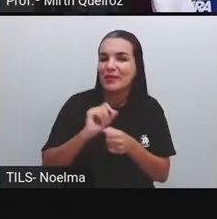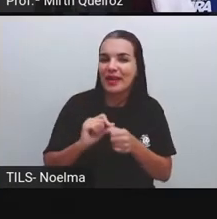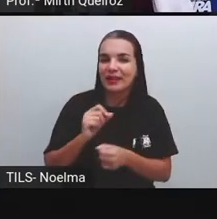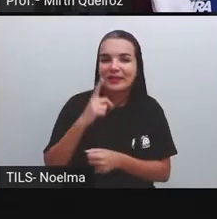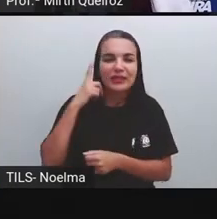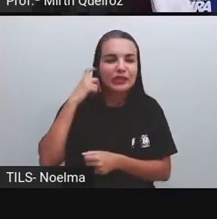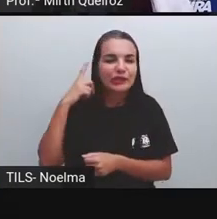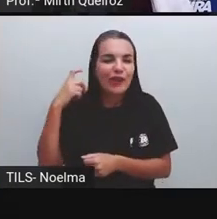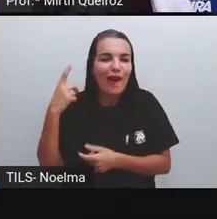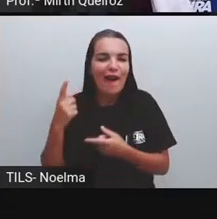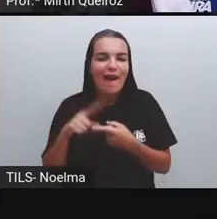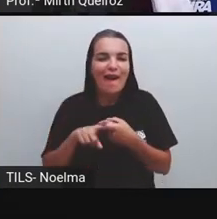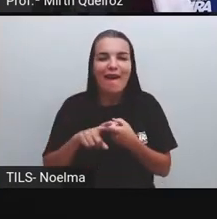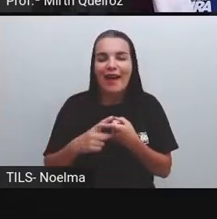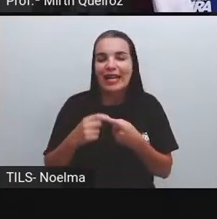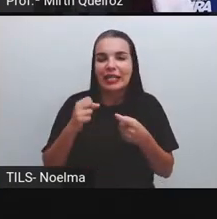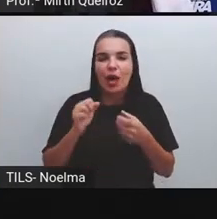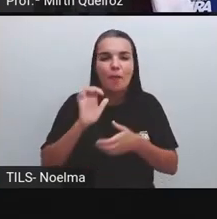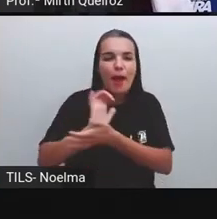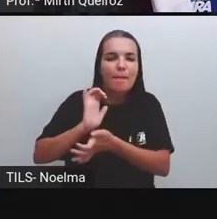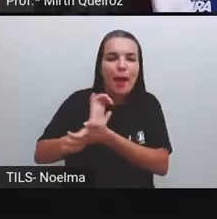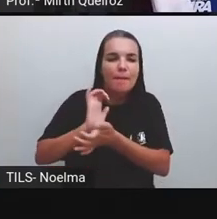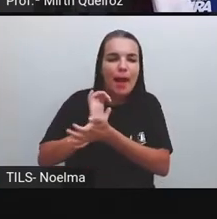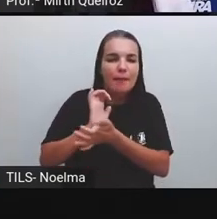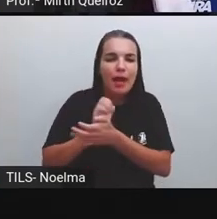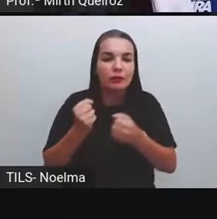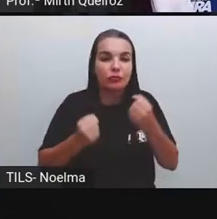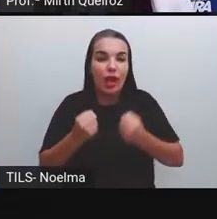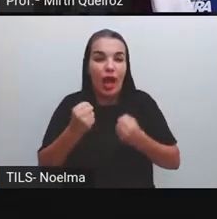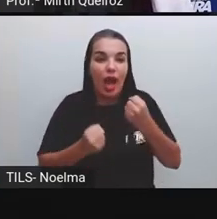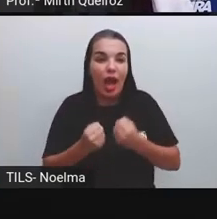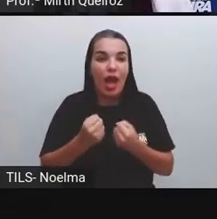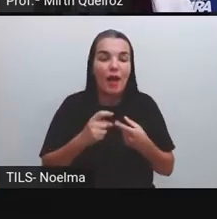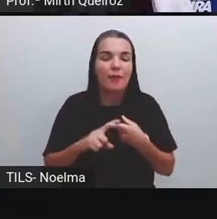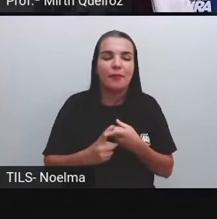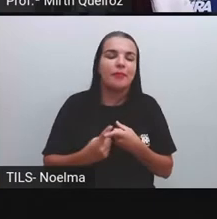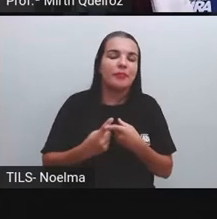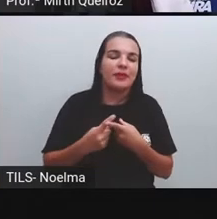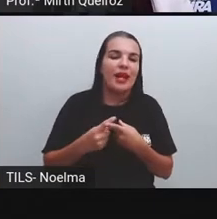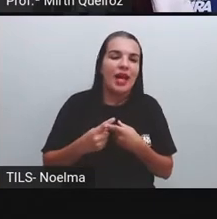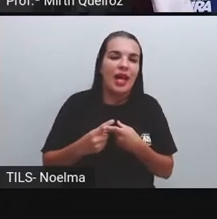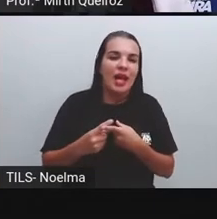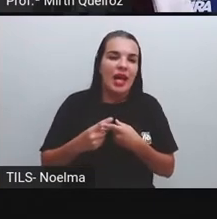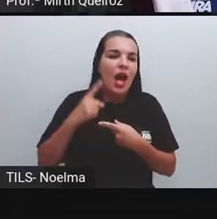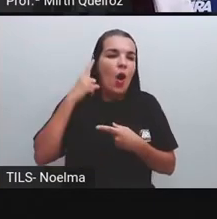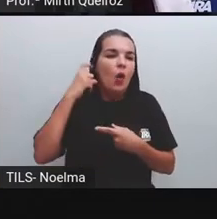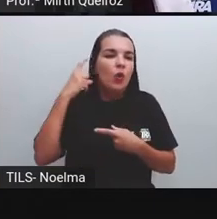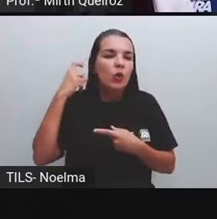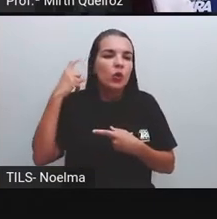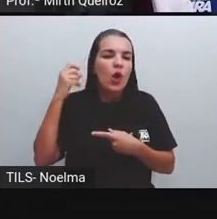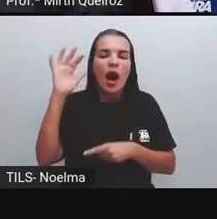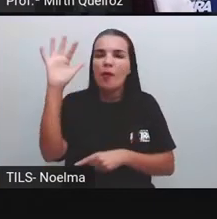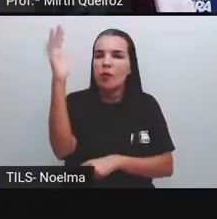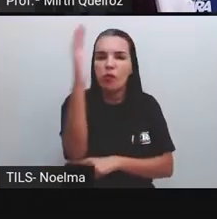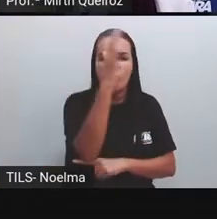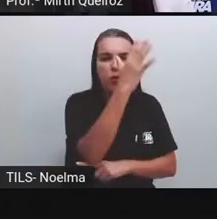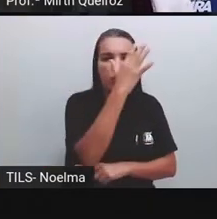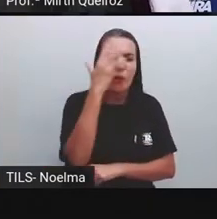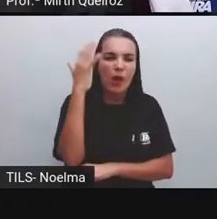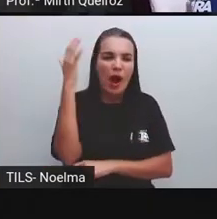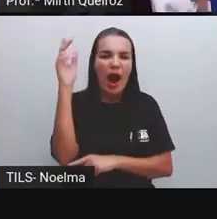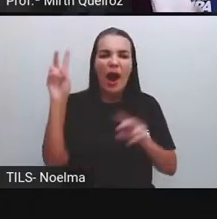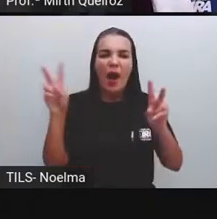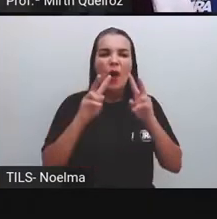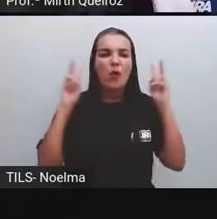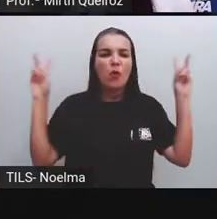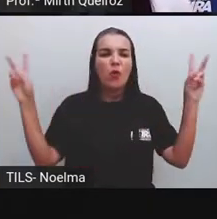temos os sons da cidade, como, por exemplo, as buzinas dos carros, das motos, né? Os sons da floresta, o